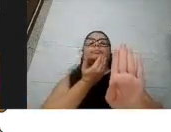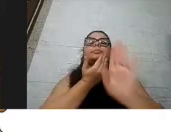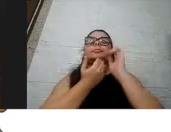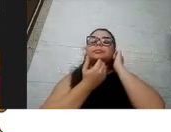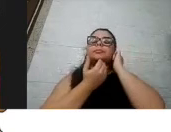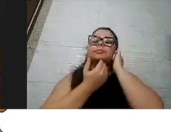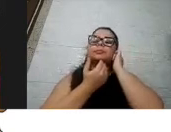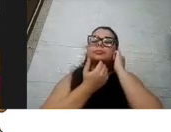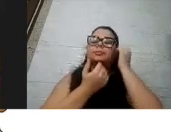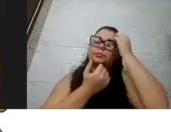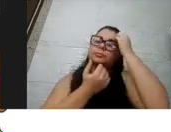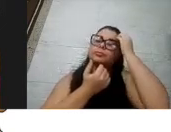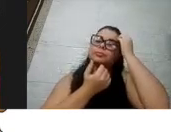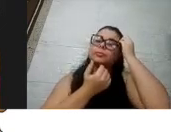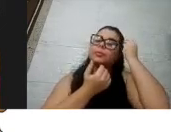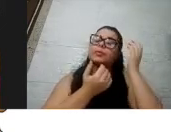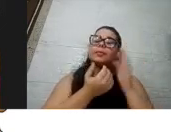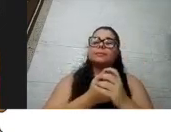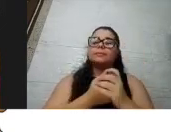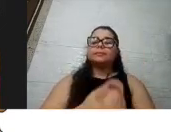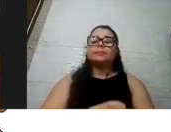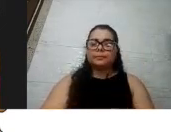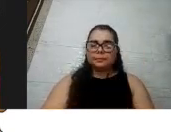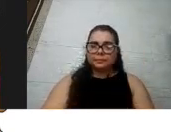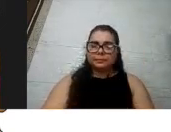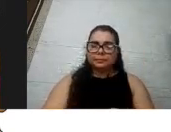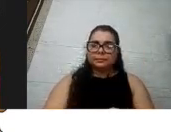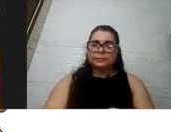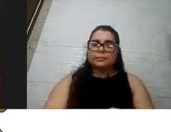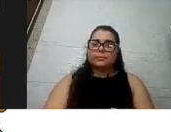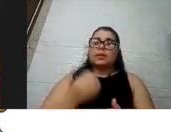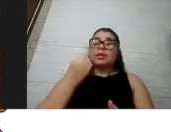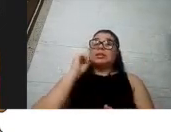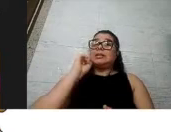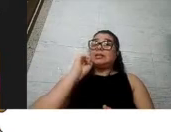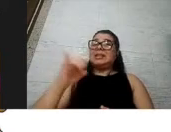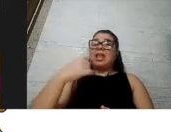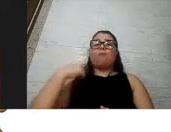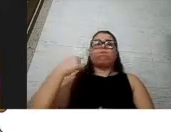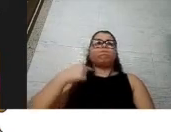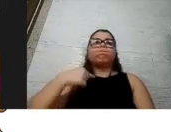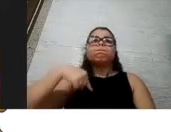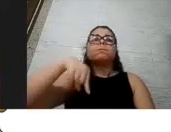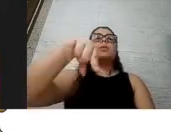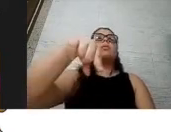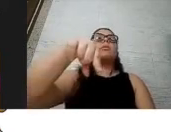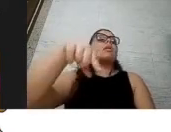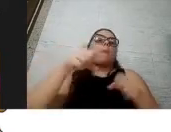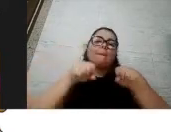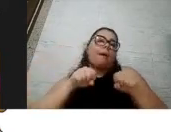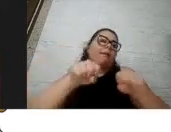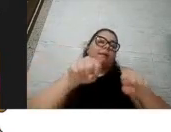social diário, eu preciso praticar distanciamento social. Se eu vou sair de casa, se eu tenho que ir no mercado,